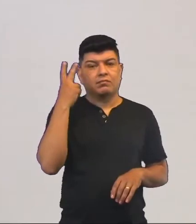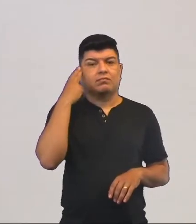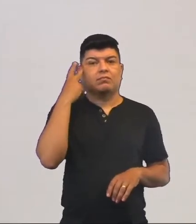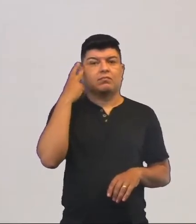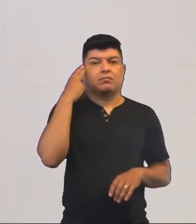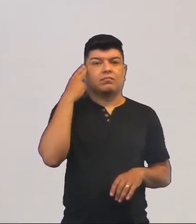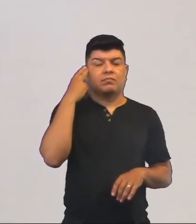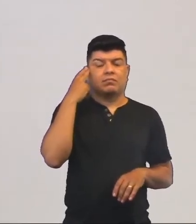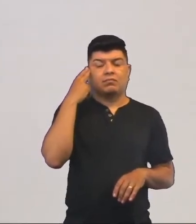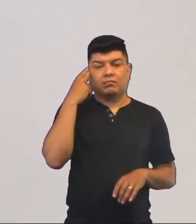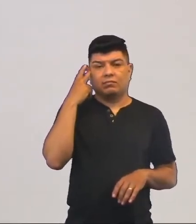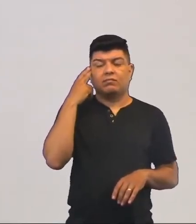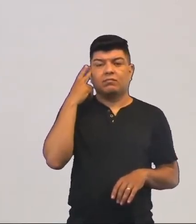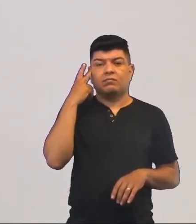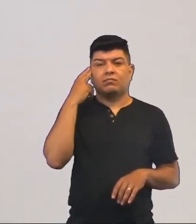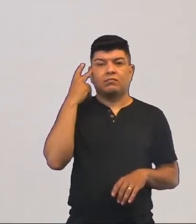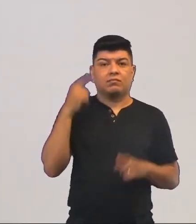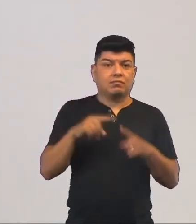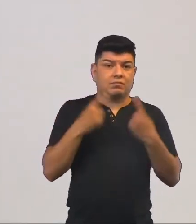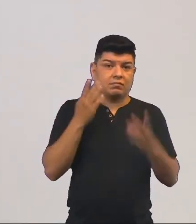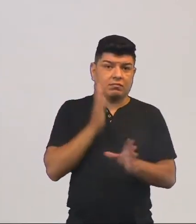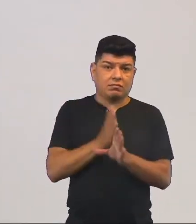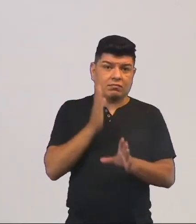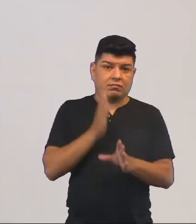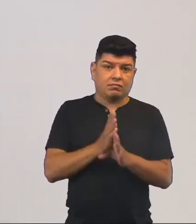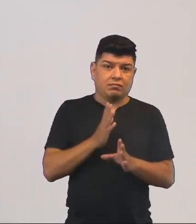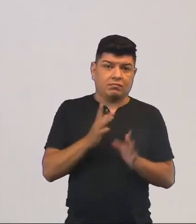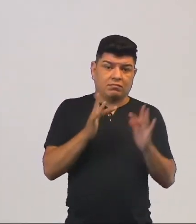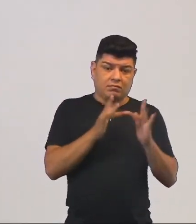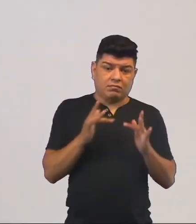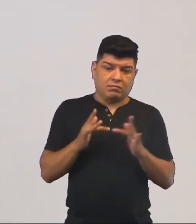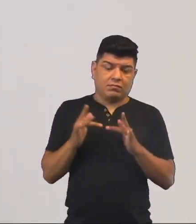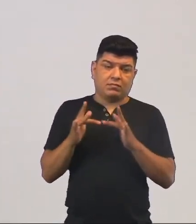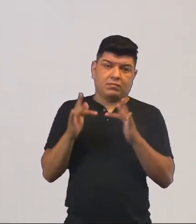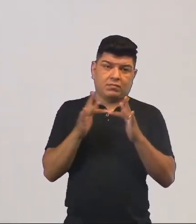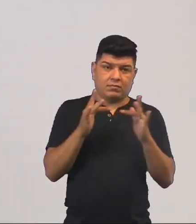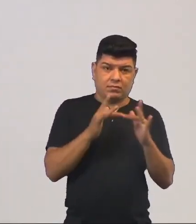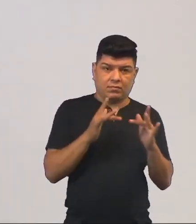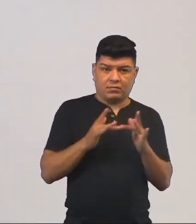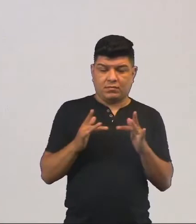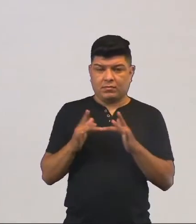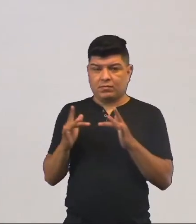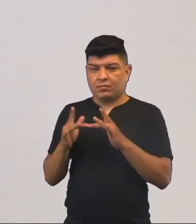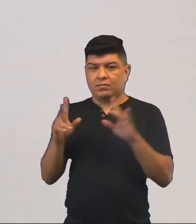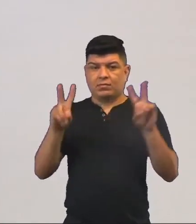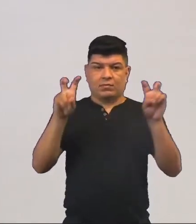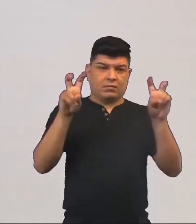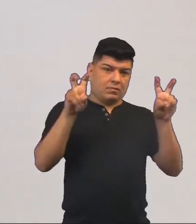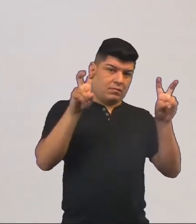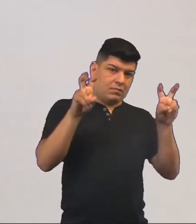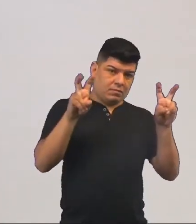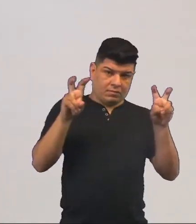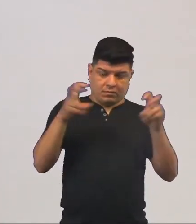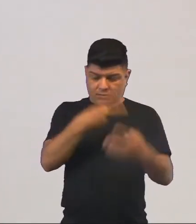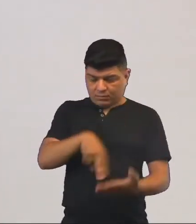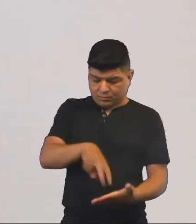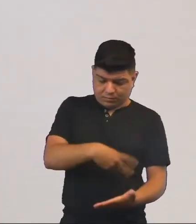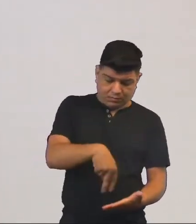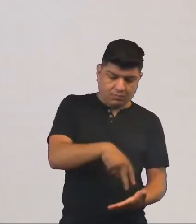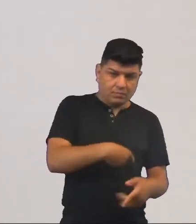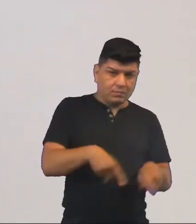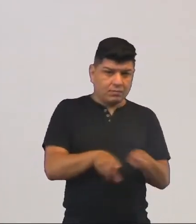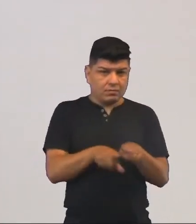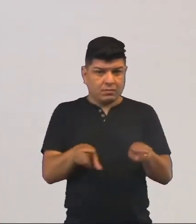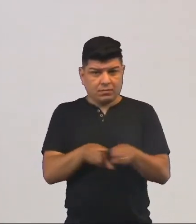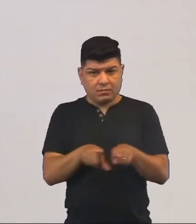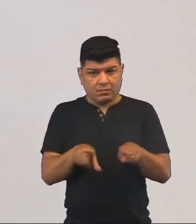é normal, tá? Mas é através desse contato, através dessa temática da dança e